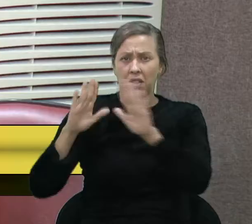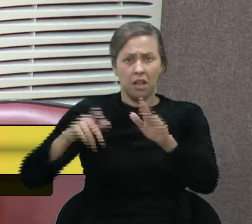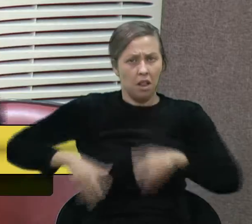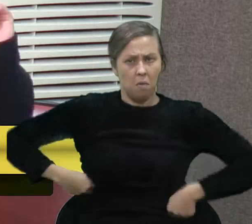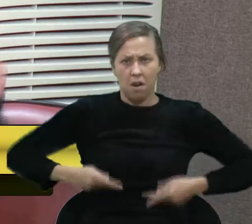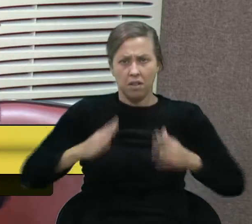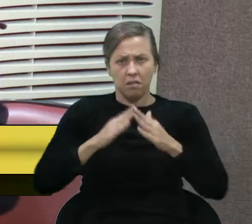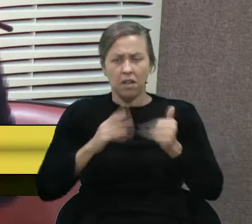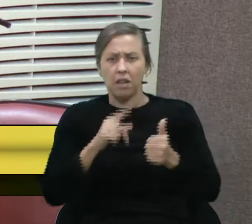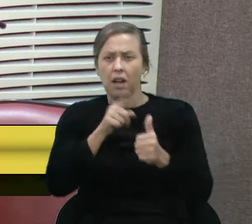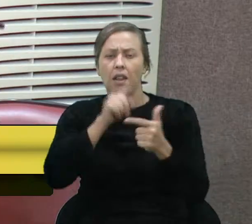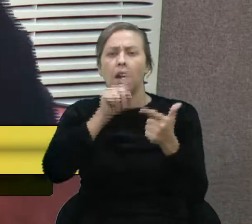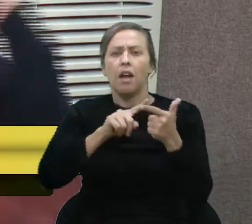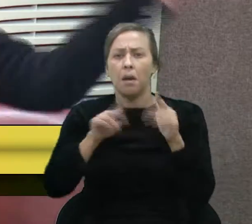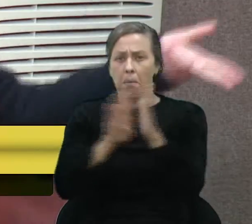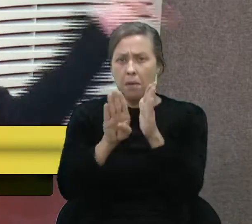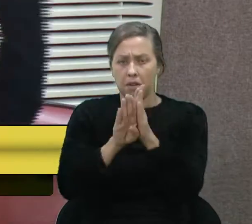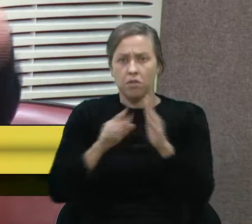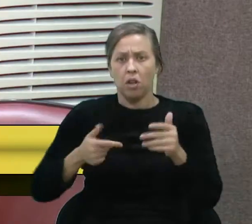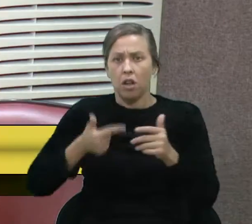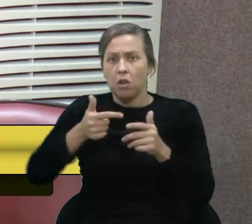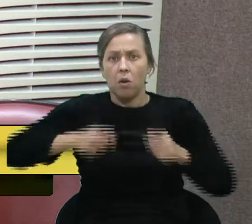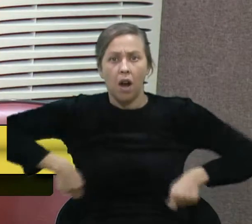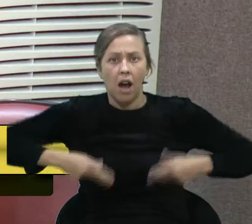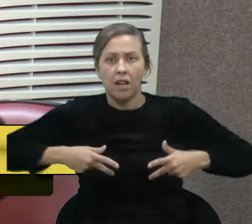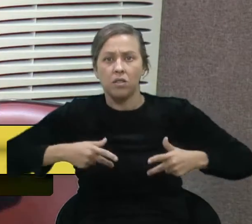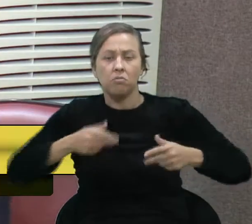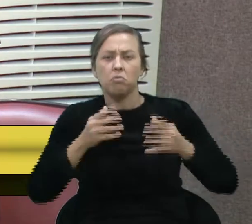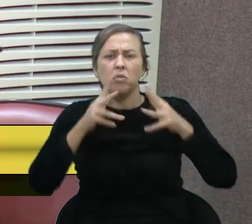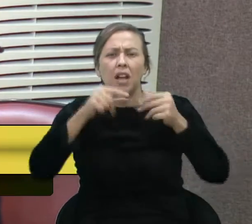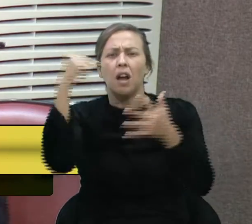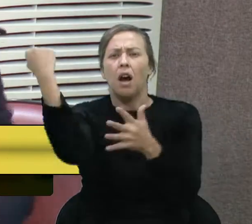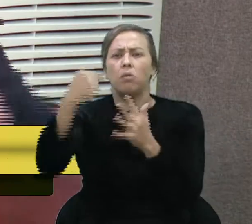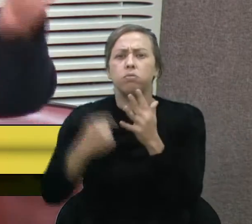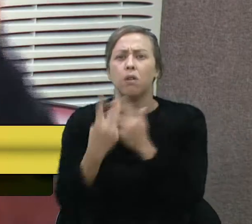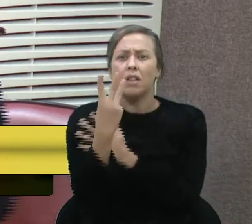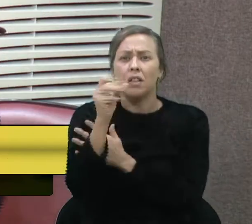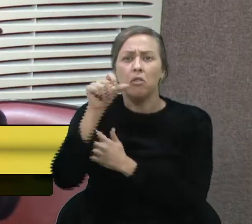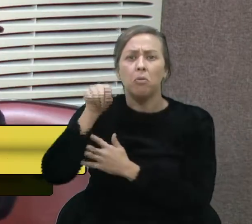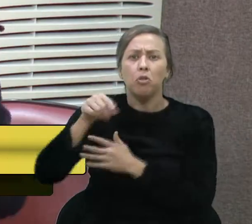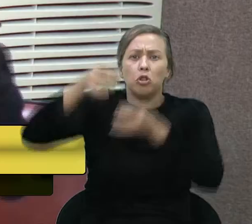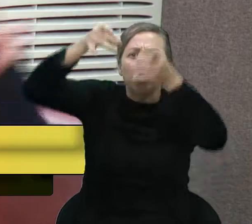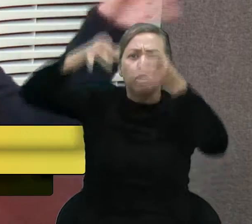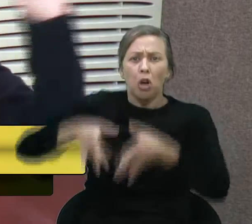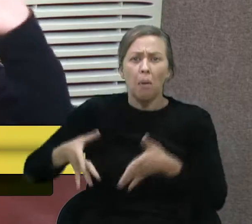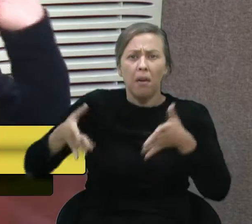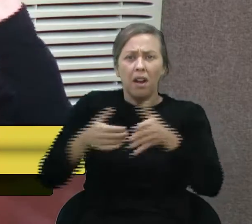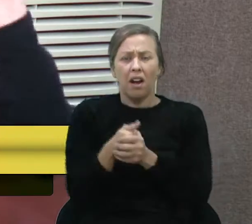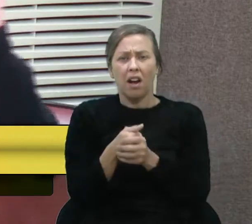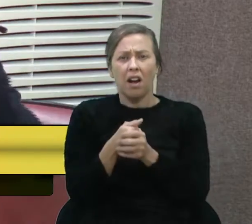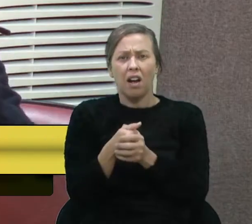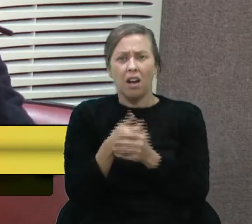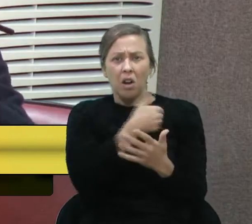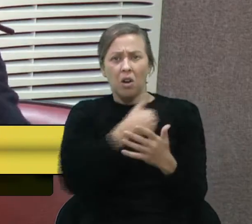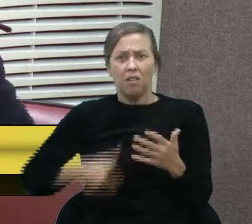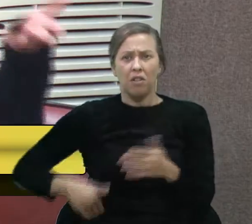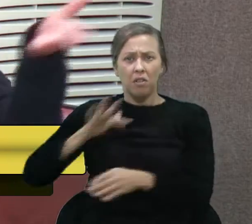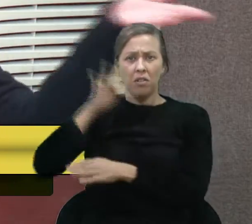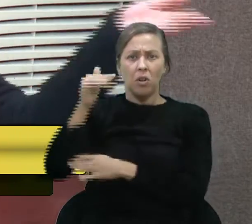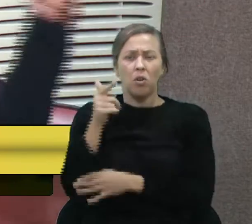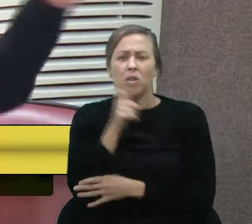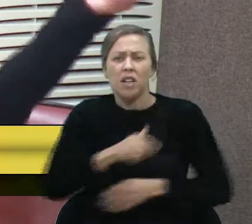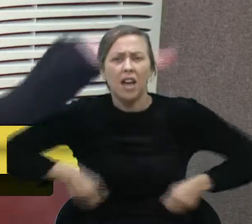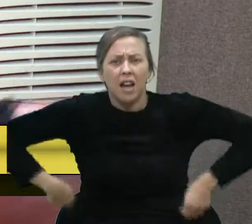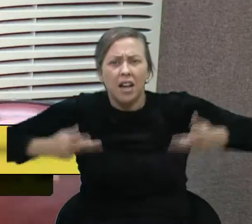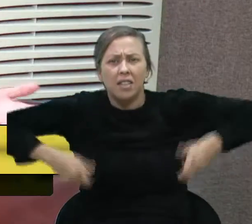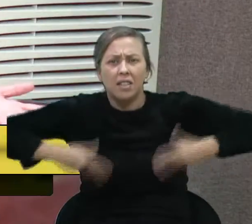com a tua casa. Tu tem benefício para o terno, então tu não gasta com o teu terno. Os R$ 39.000 sobram aqui. A gente viu que o governo federal também consegue gastar